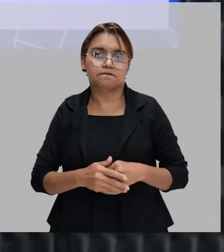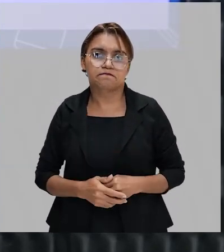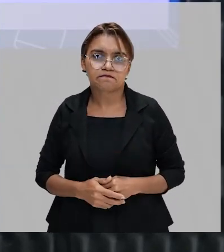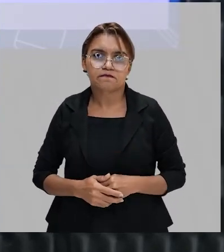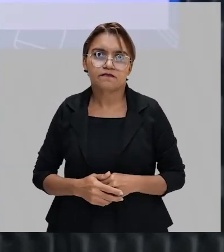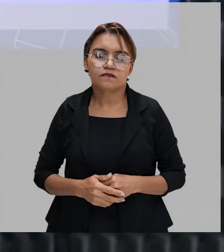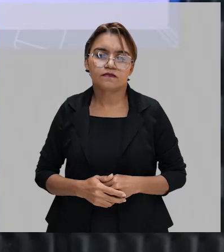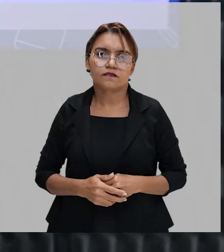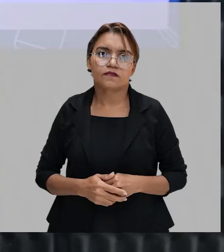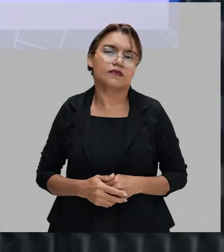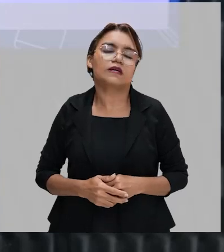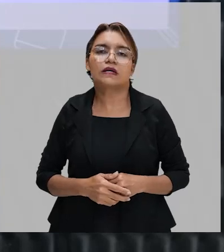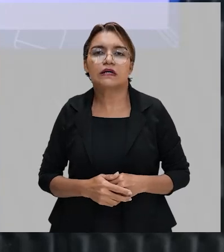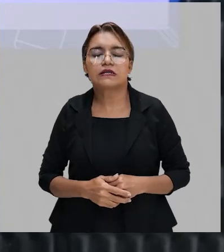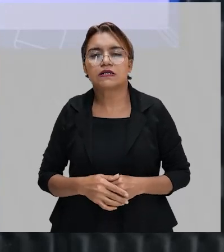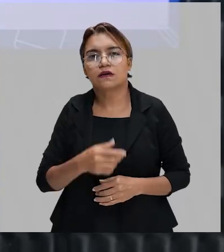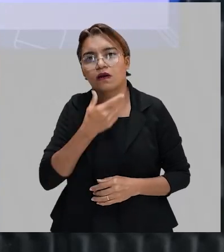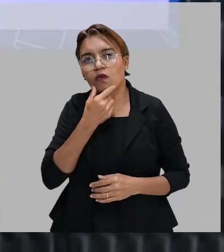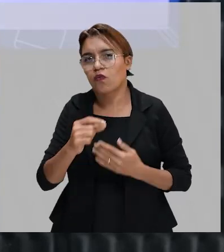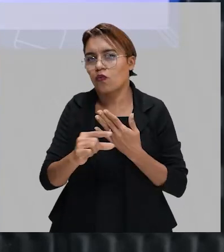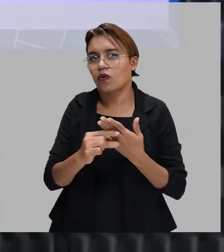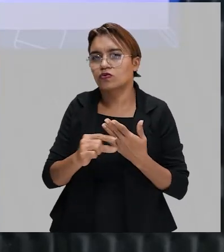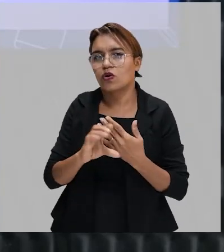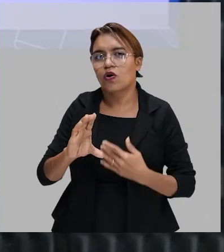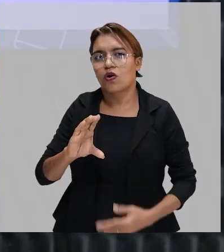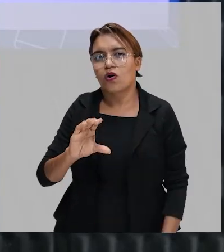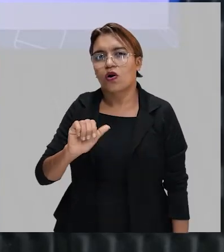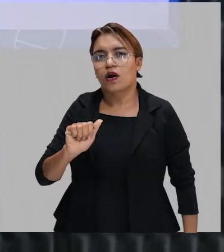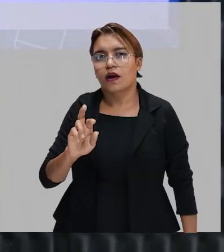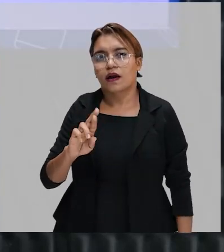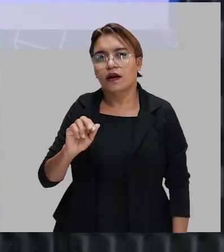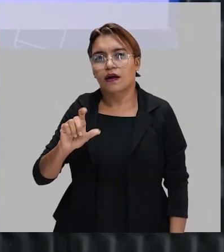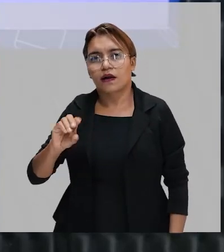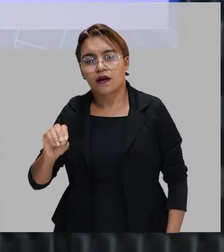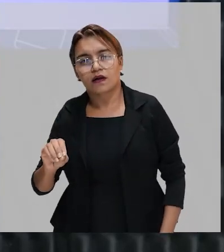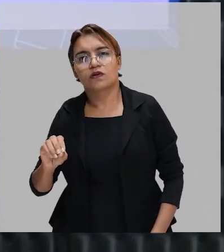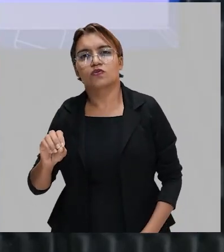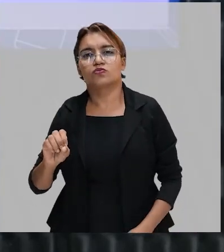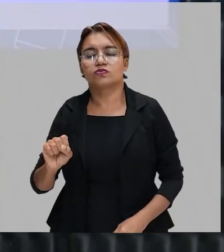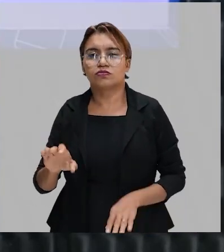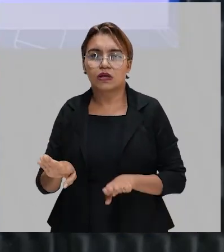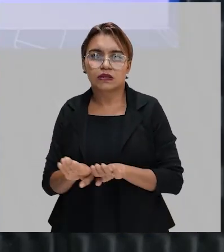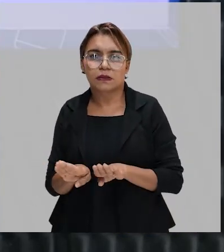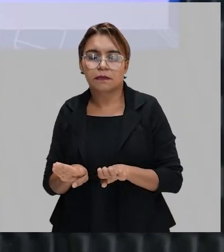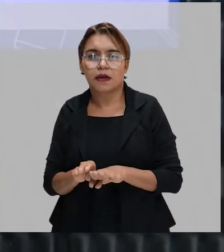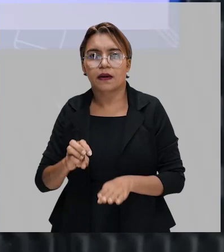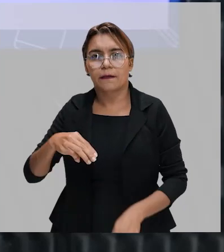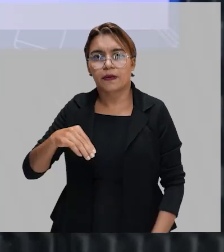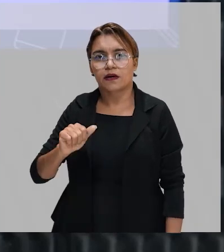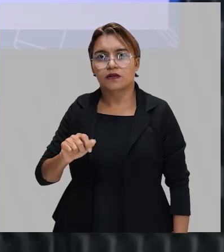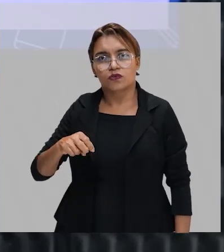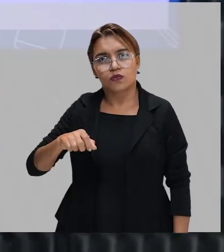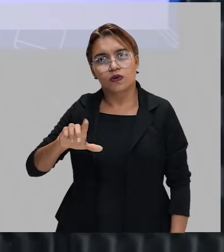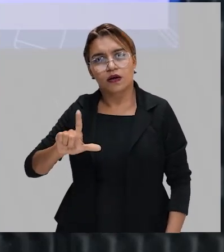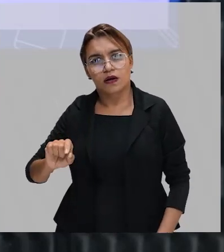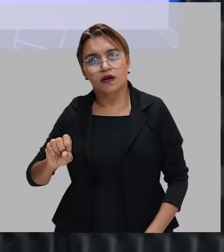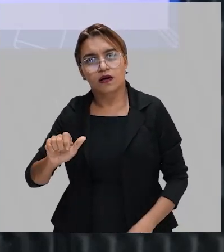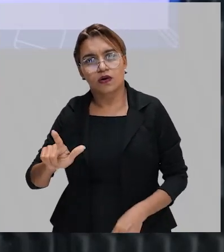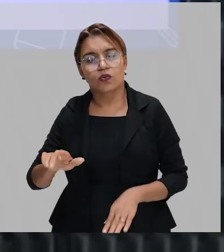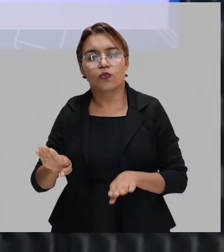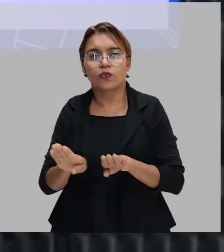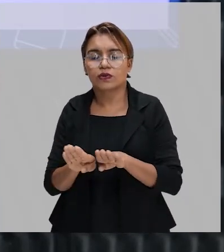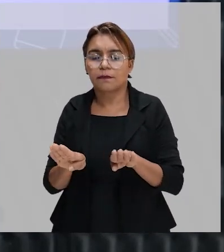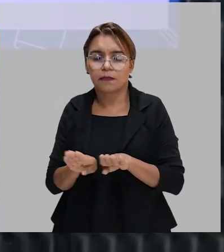do Mundo de Andrade, que a gente estuda lá na terceira geração. Eu gosto muito do Manuel Bandeira, gosto muito da Clarice